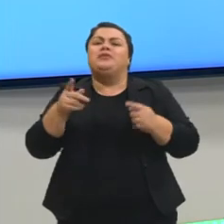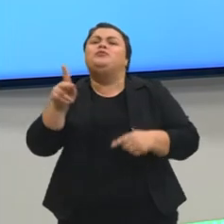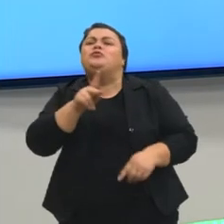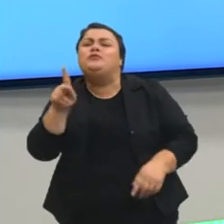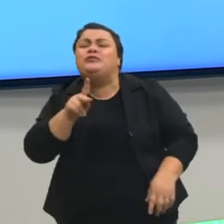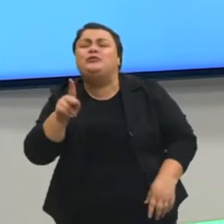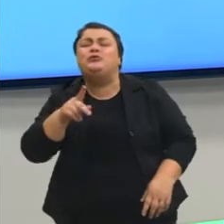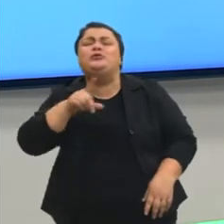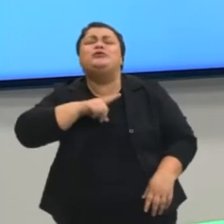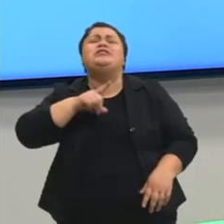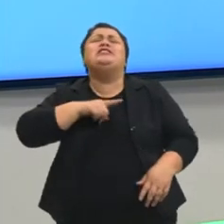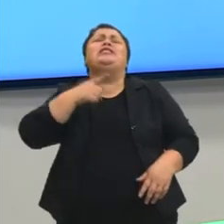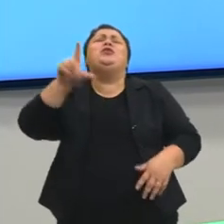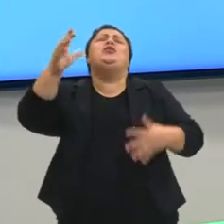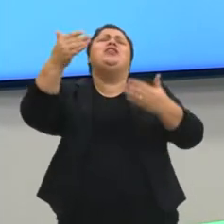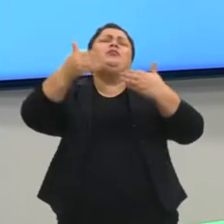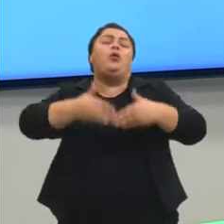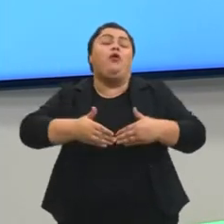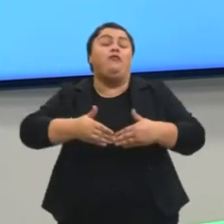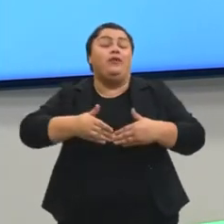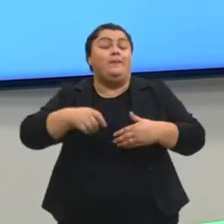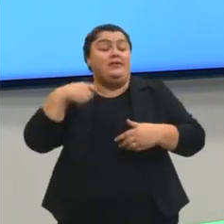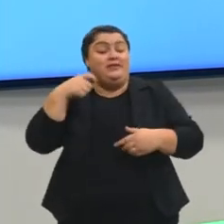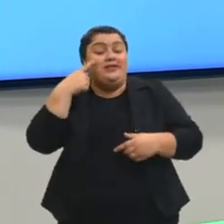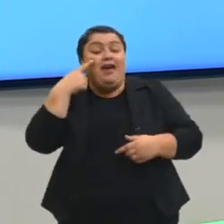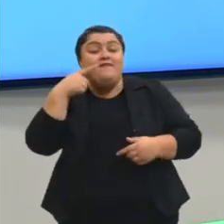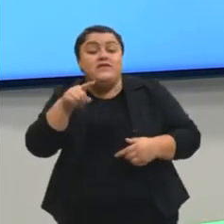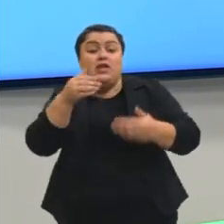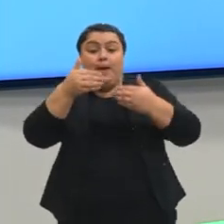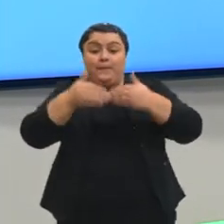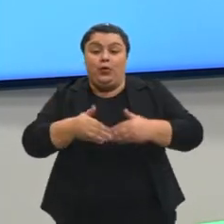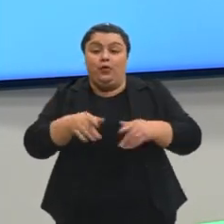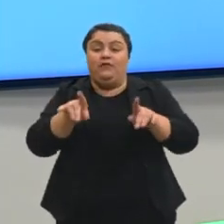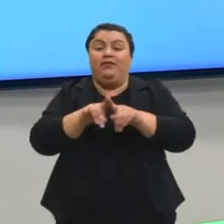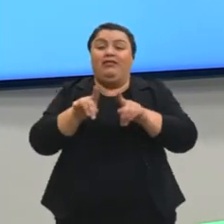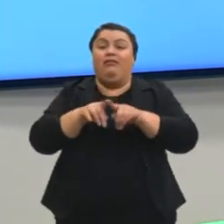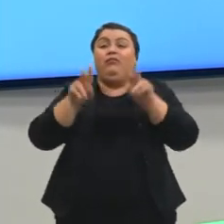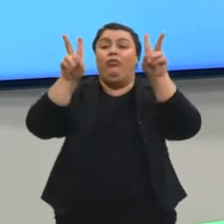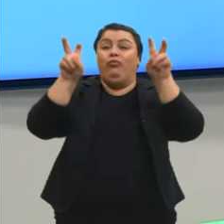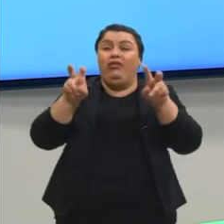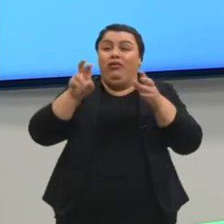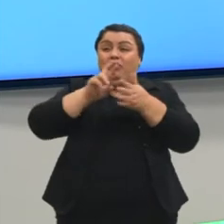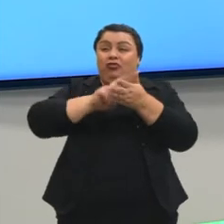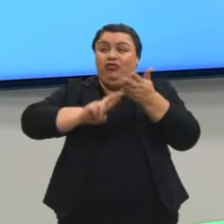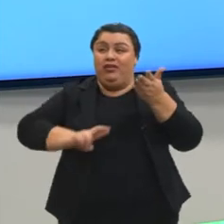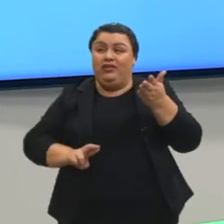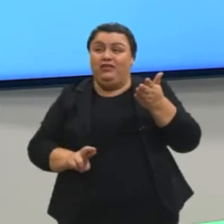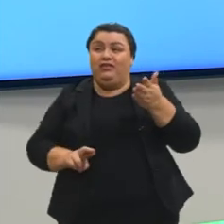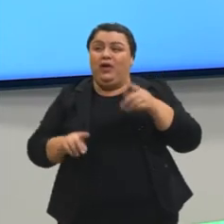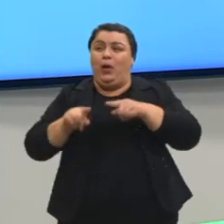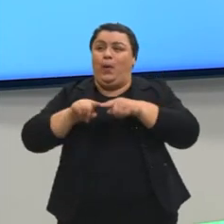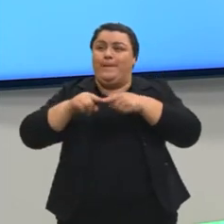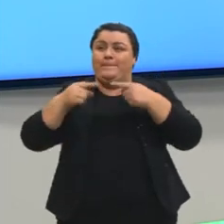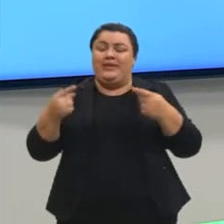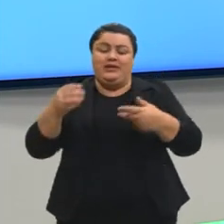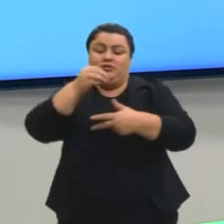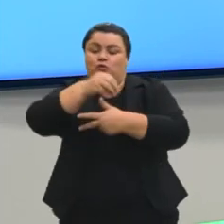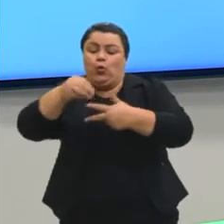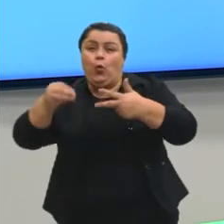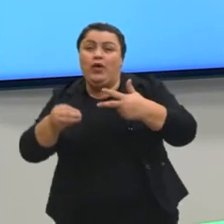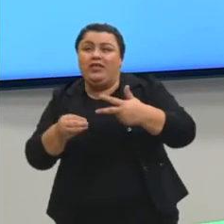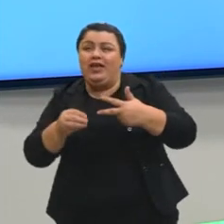outras provas, depende da prova e depende do tema de redação, mas no Enem,